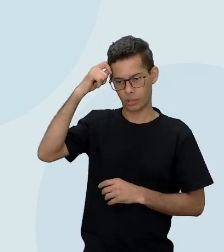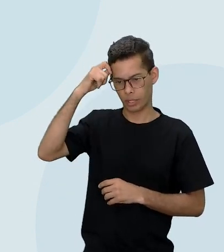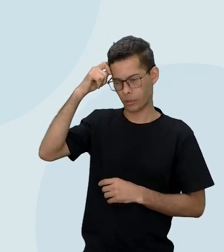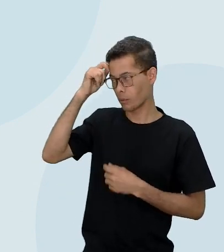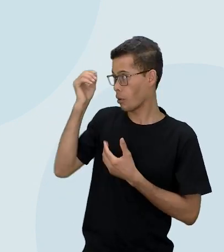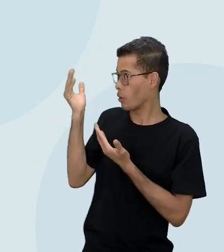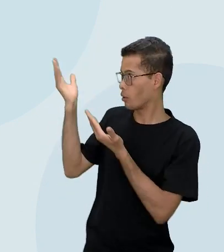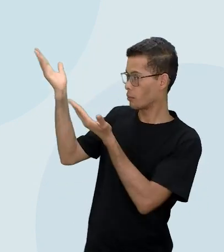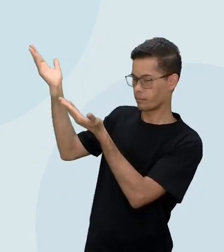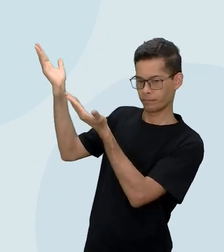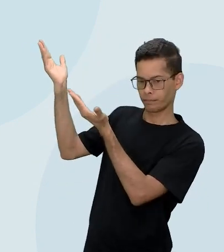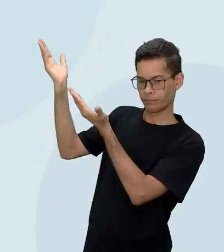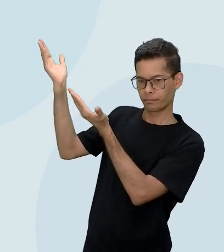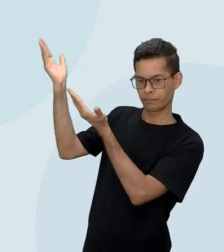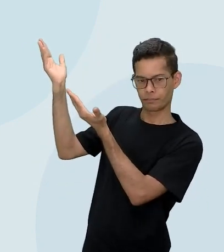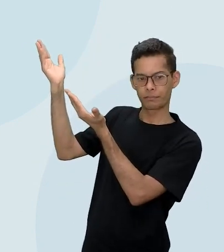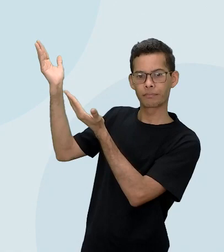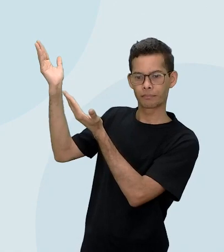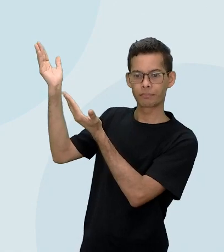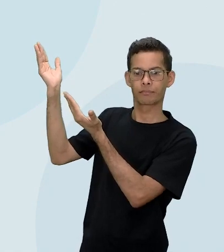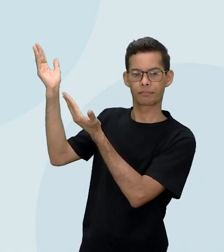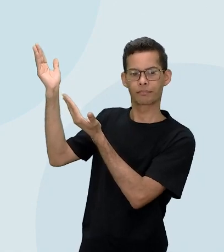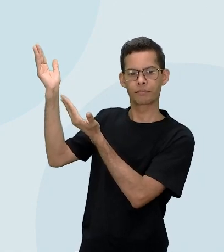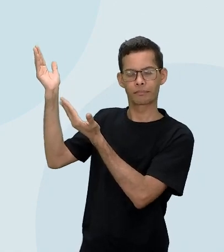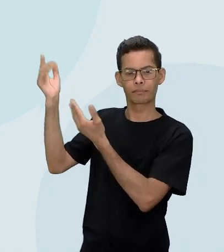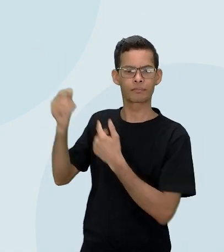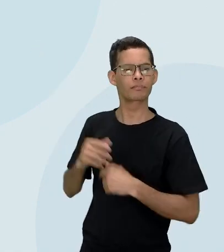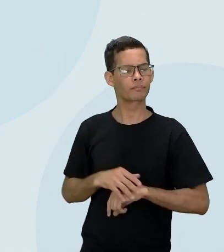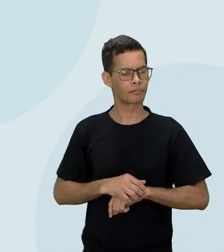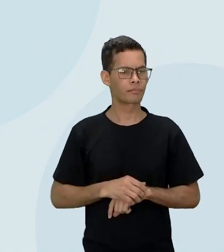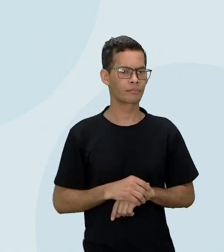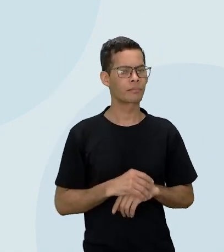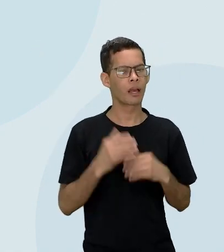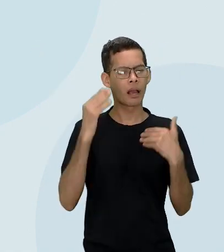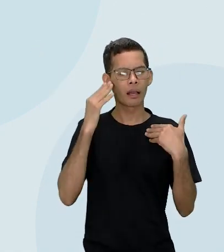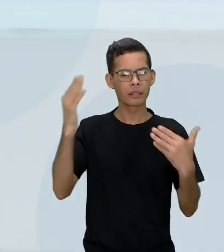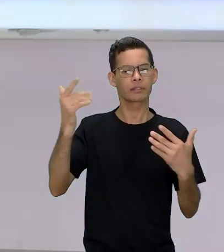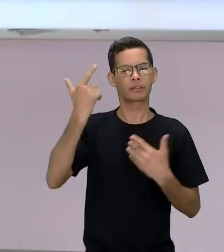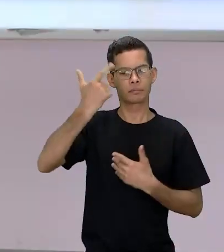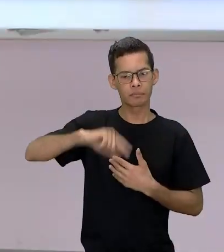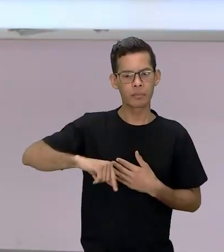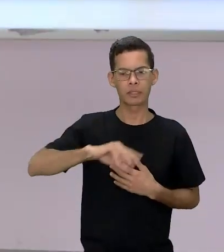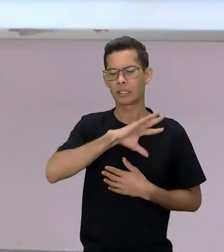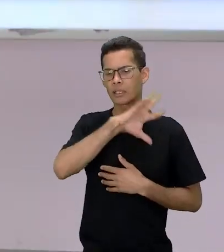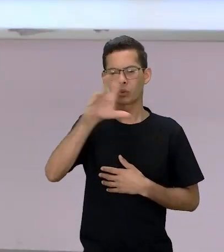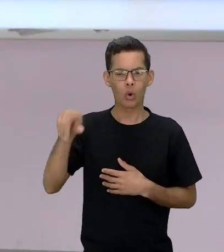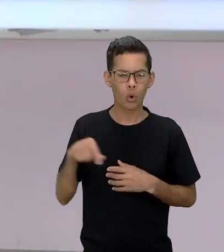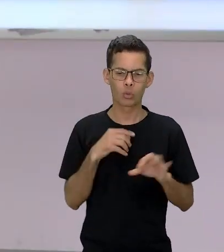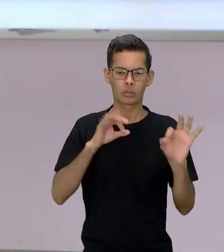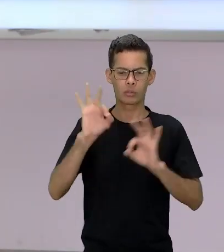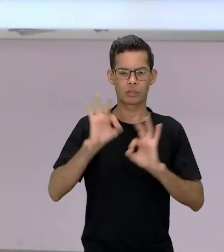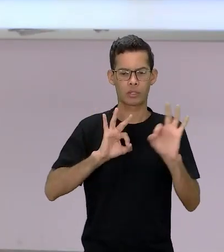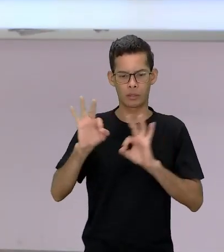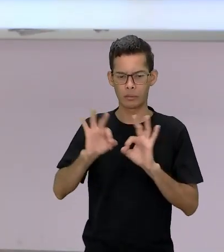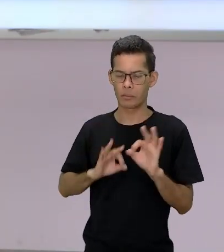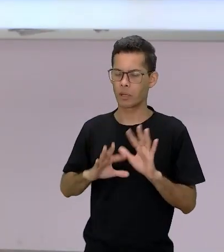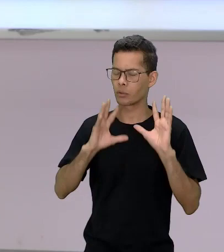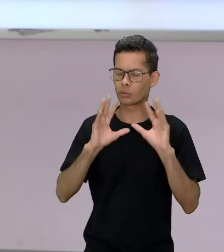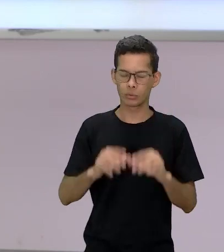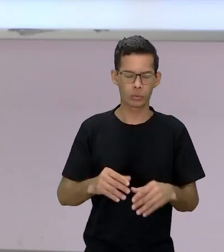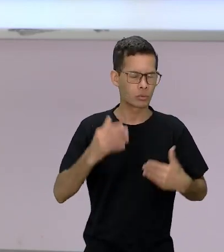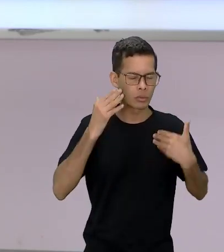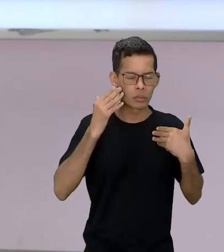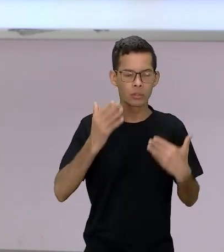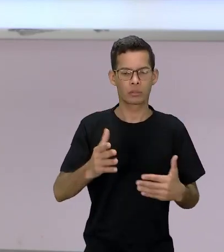.sp.gov .br e quero agradecer mais uma vez a toda a produção agradecer de